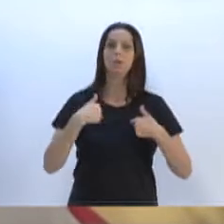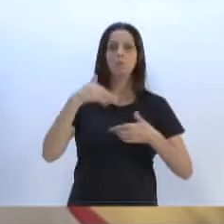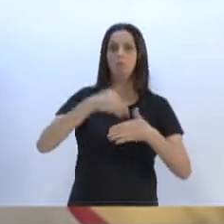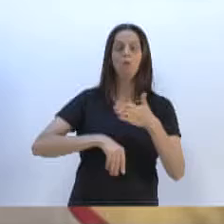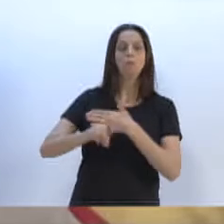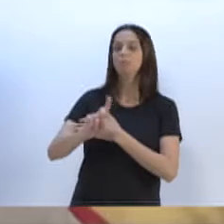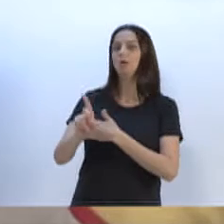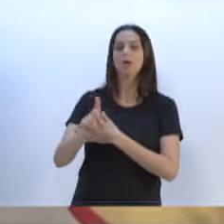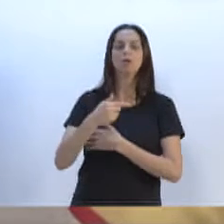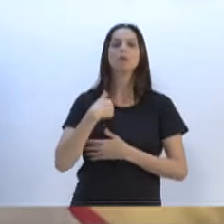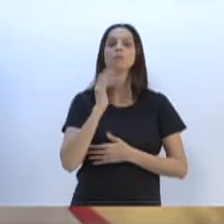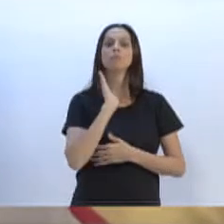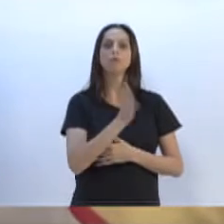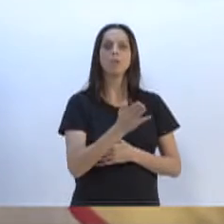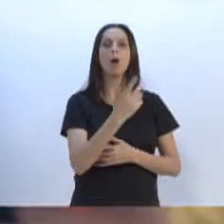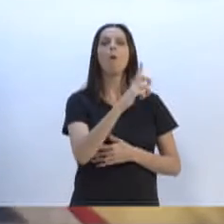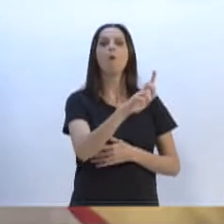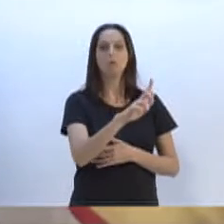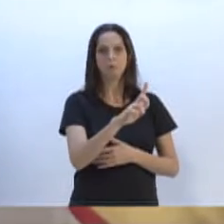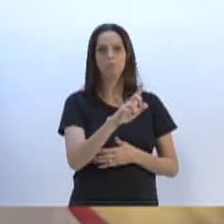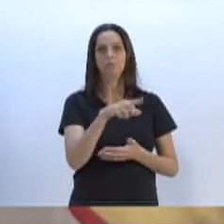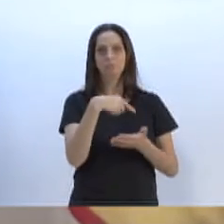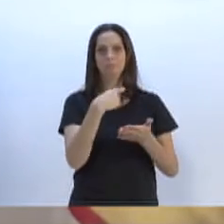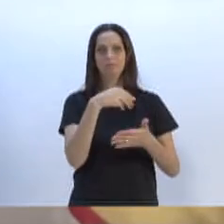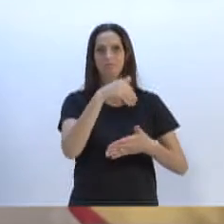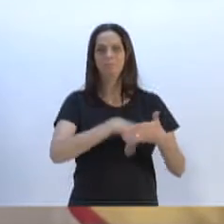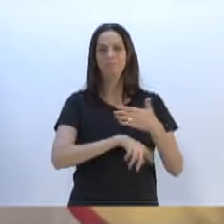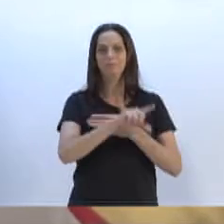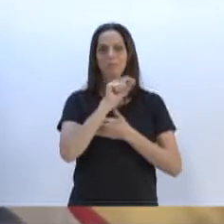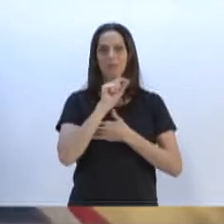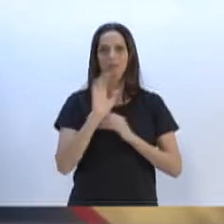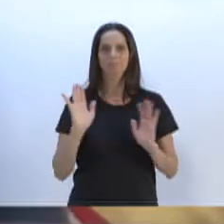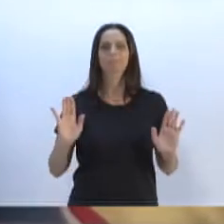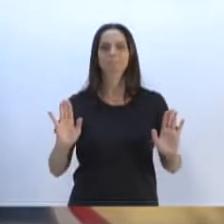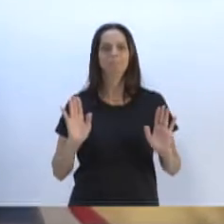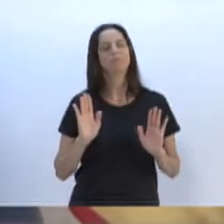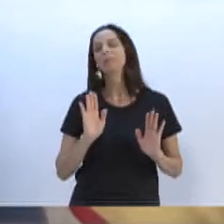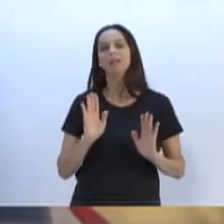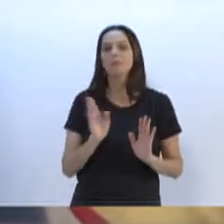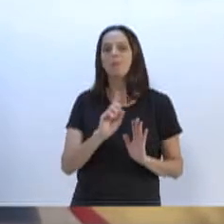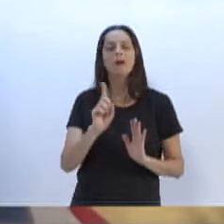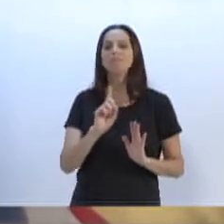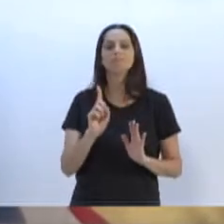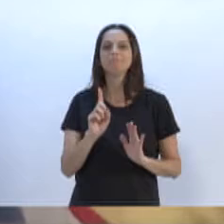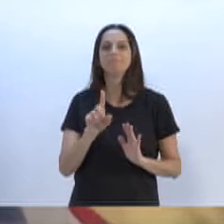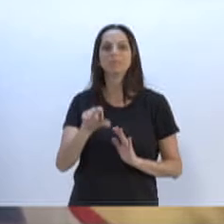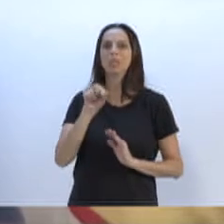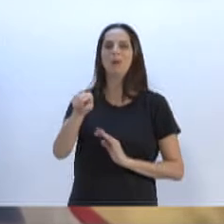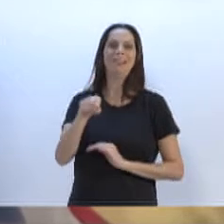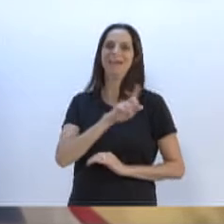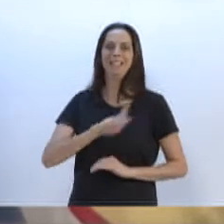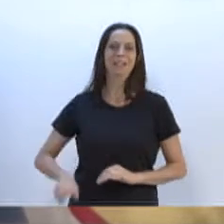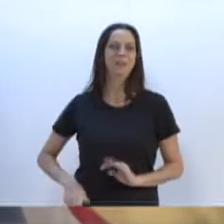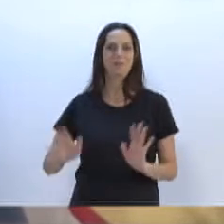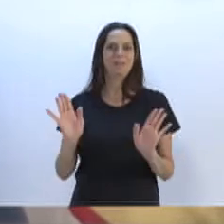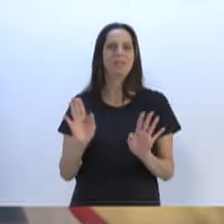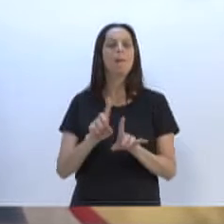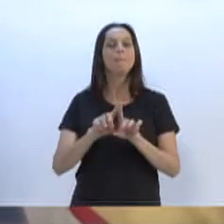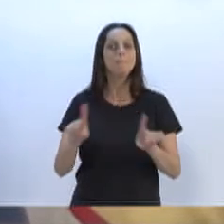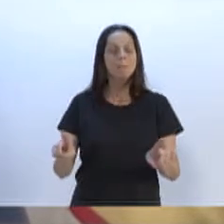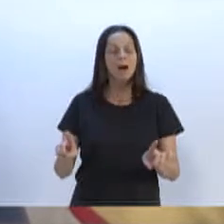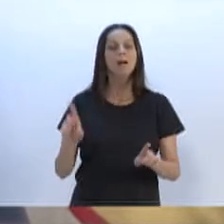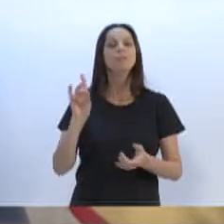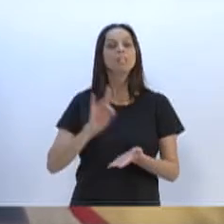tinha compromisso aqui com três ex-prefeitos de Blumenau, não iria trair a minha cidade, mas estou